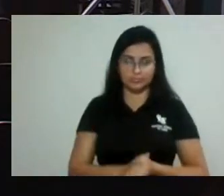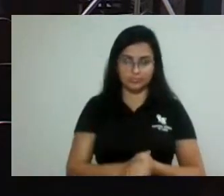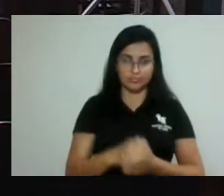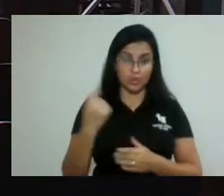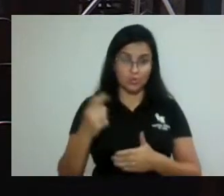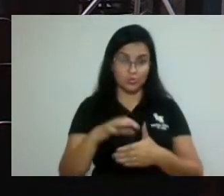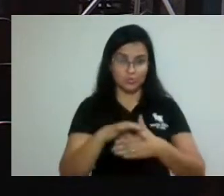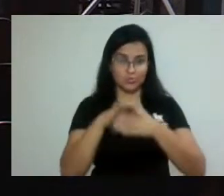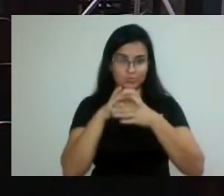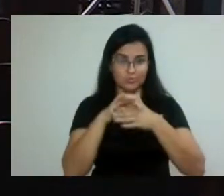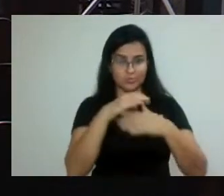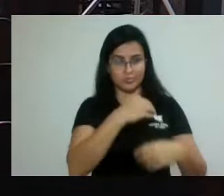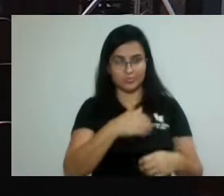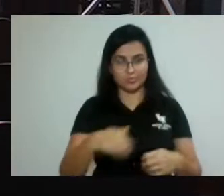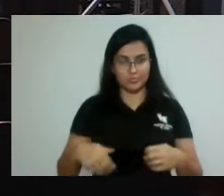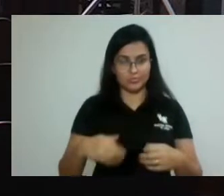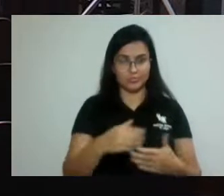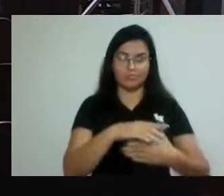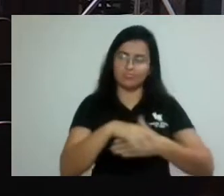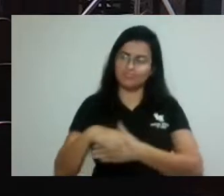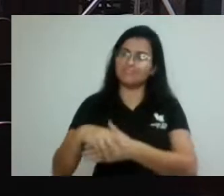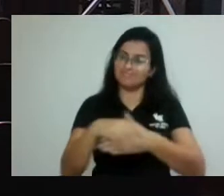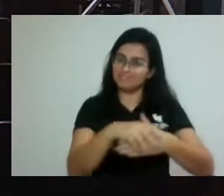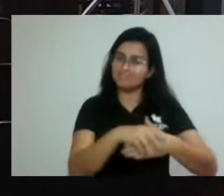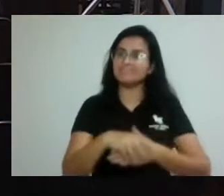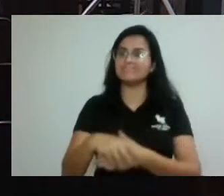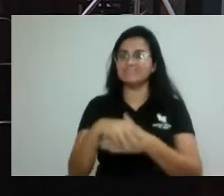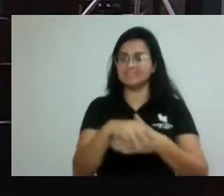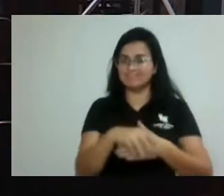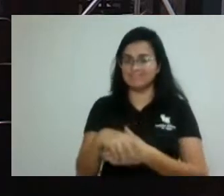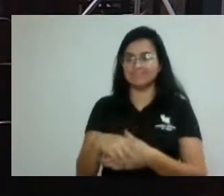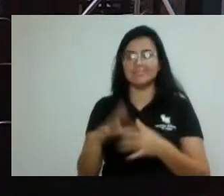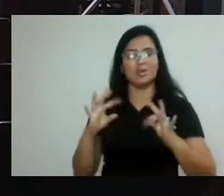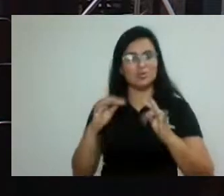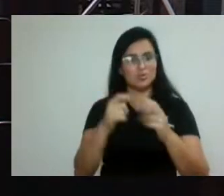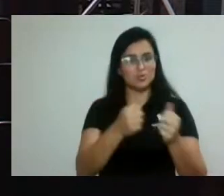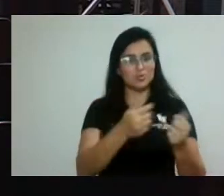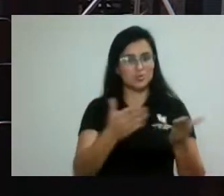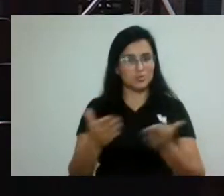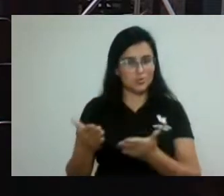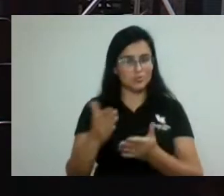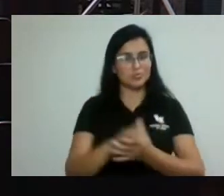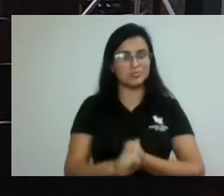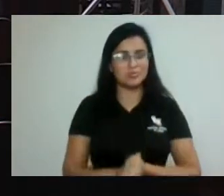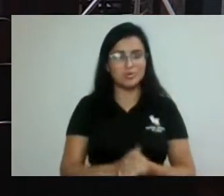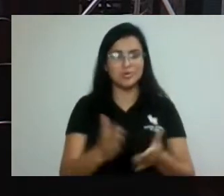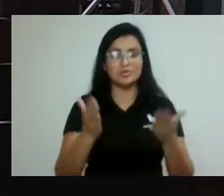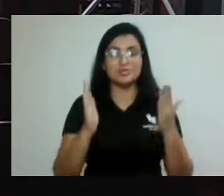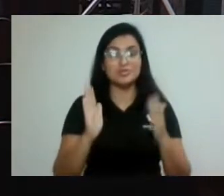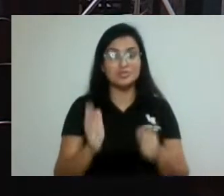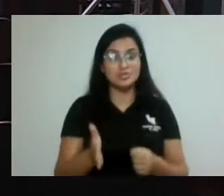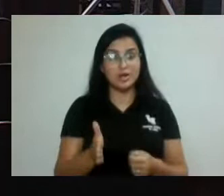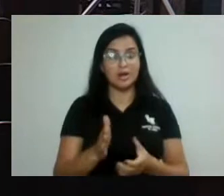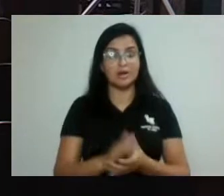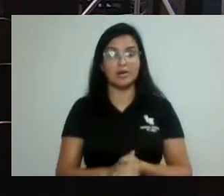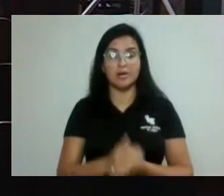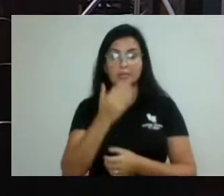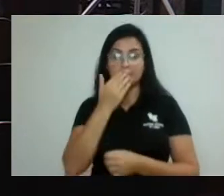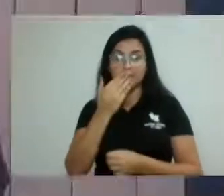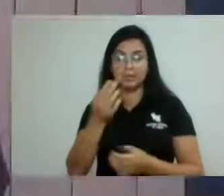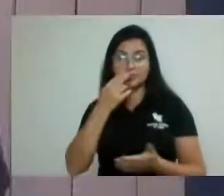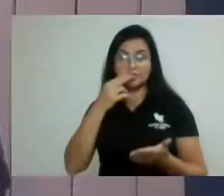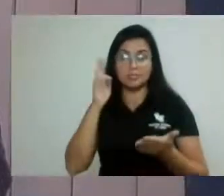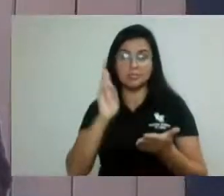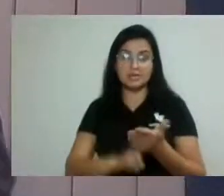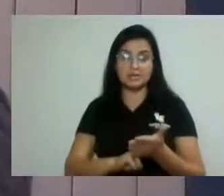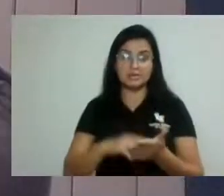e todos os colegas vereadores também. E já fazer um pedido, Sr. Presidente, estando em condições de salvo engano, já está a mensagem 4515,